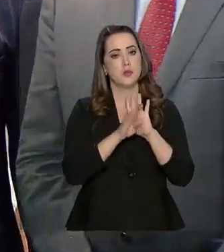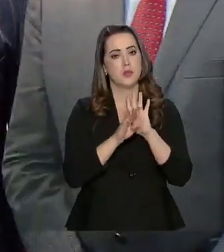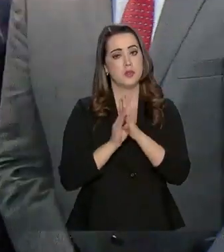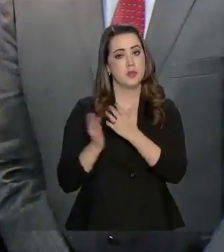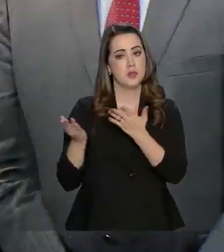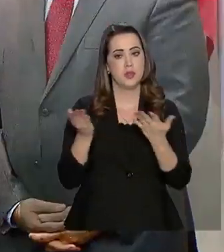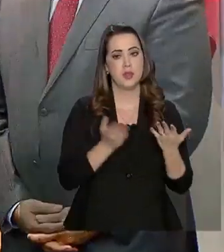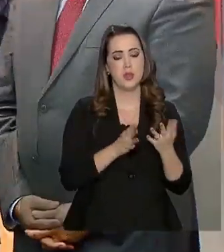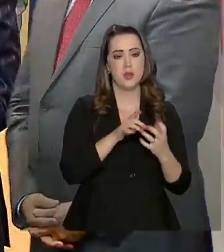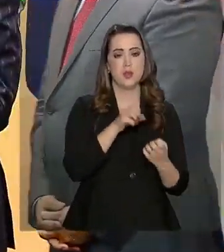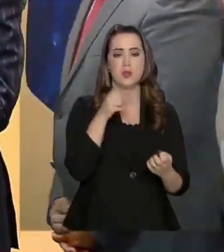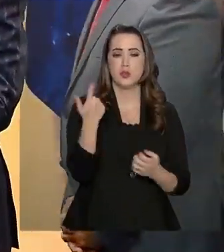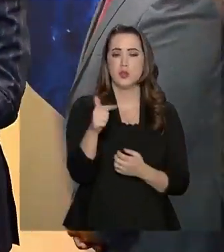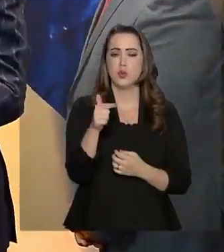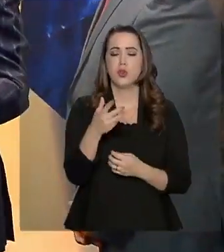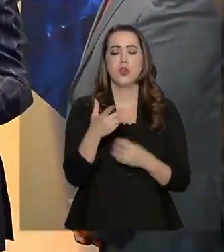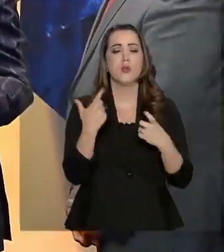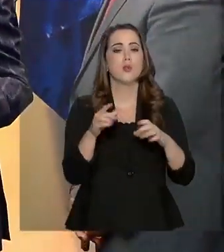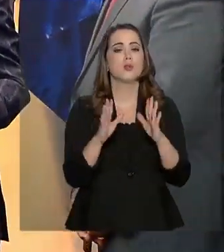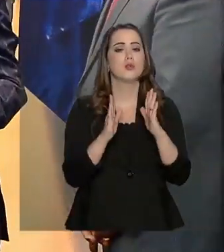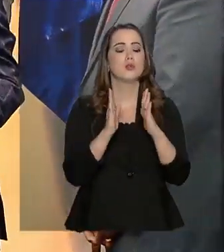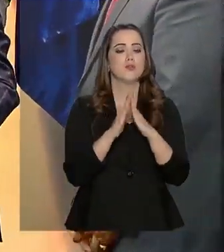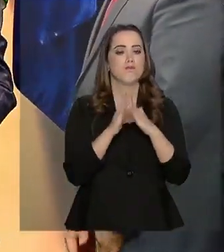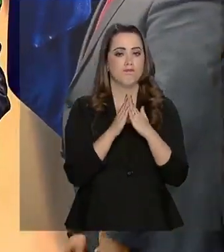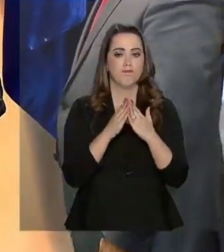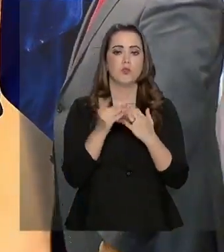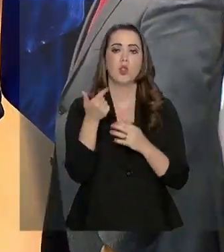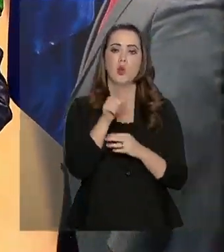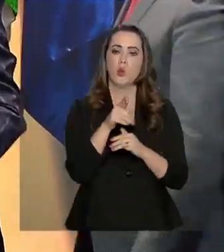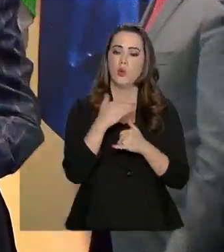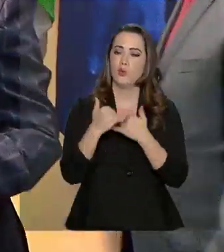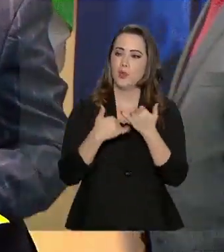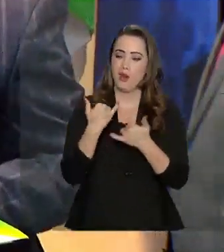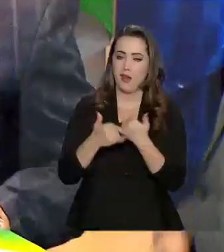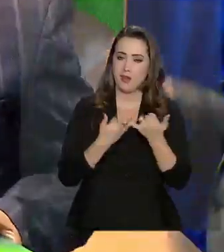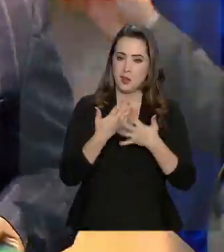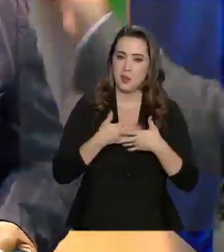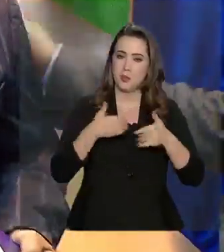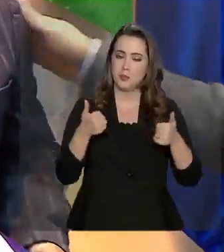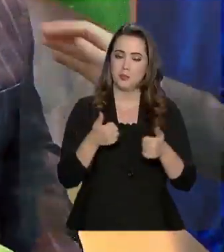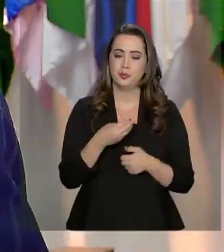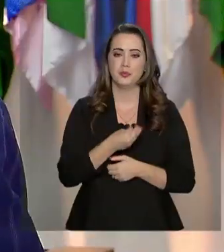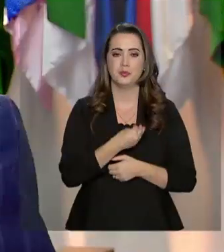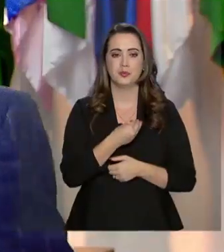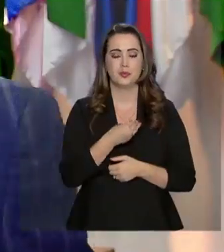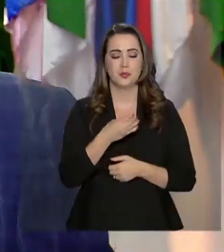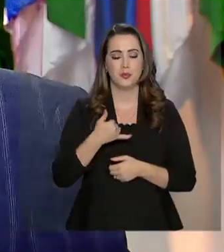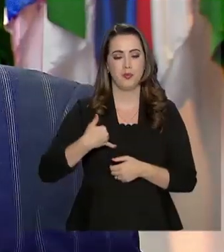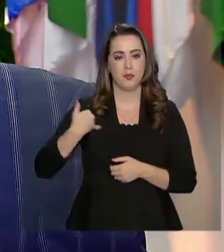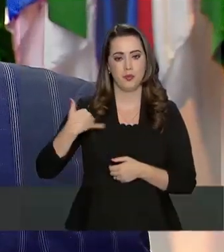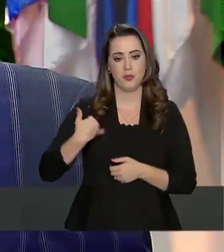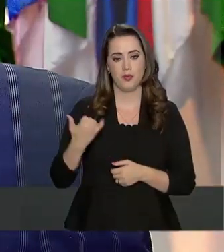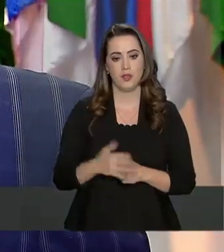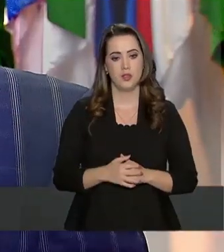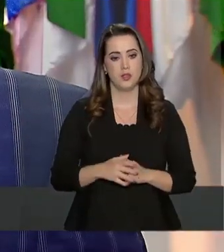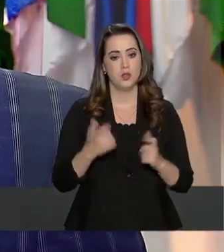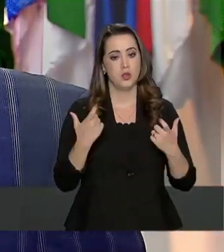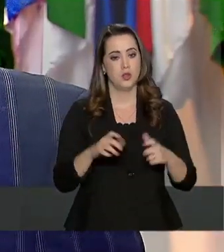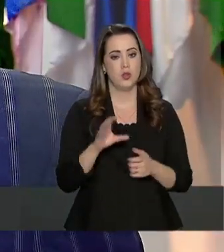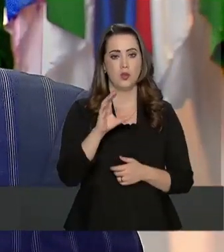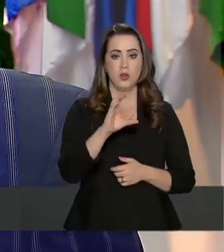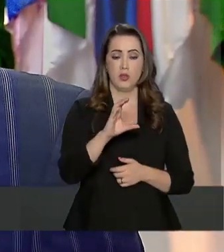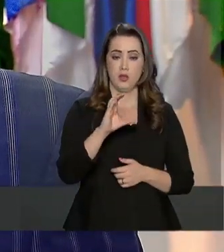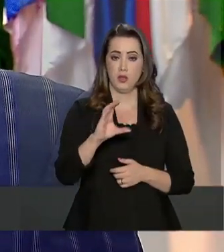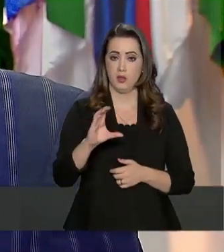acolhe idosos desamparados e outro que oferece recriação para a melhor idade. Centro de convivência, que fosse uma